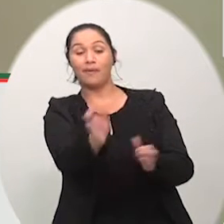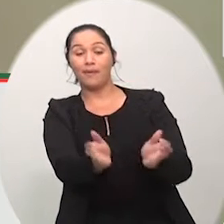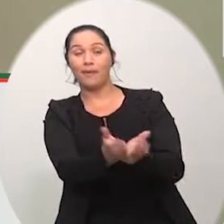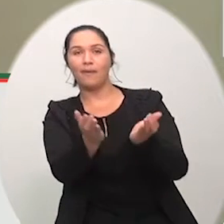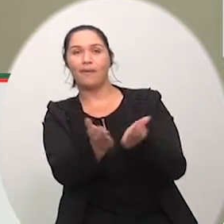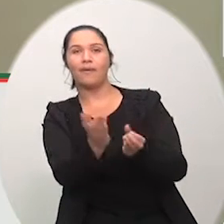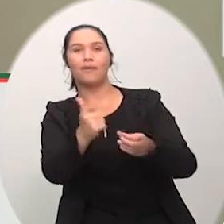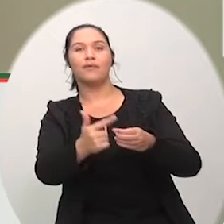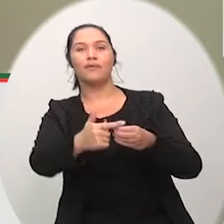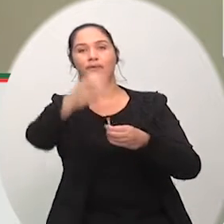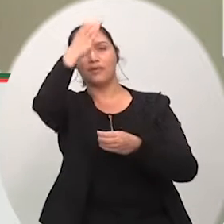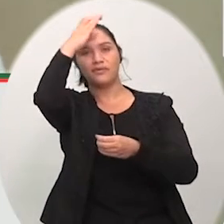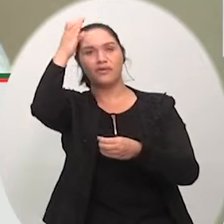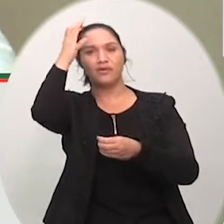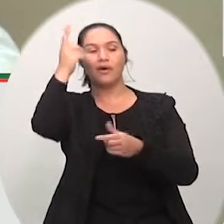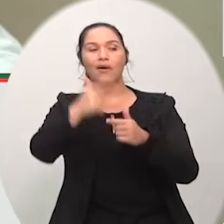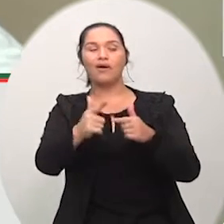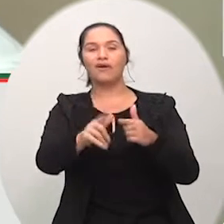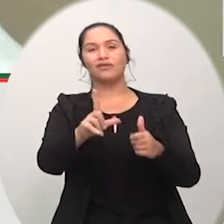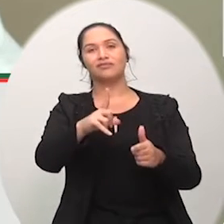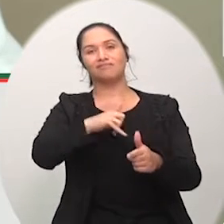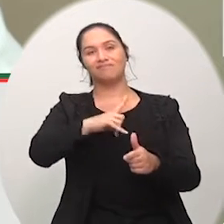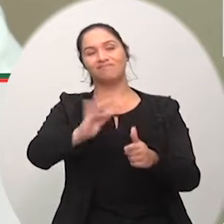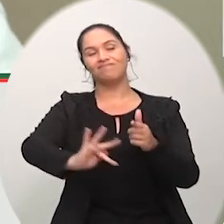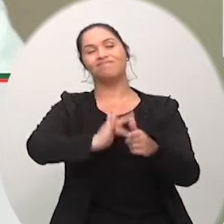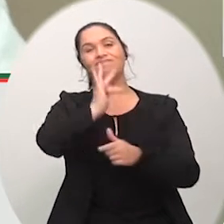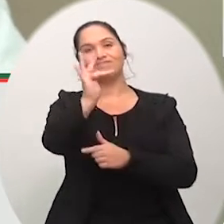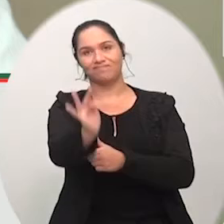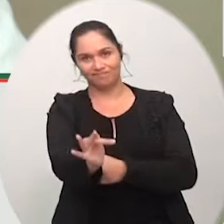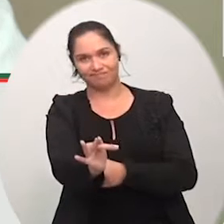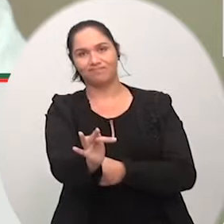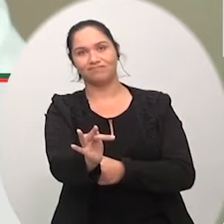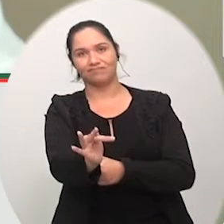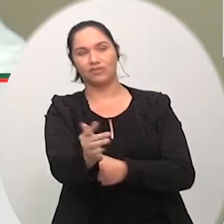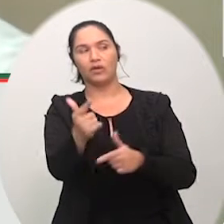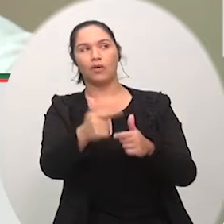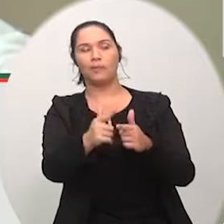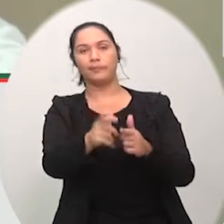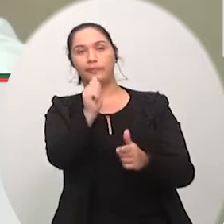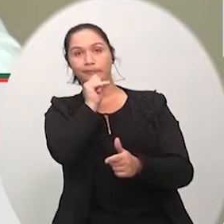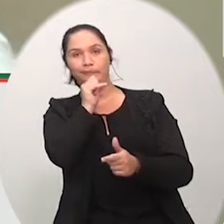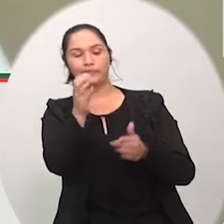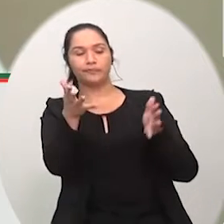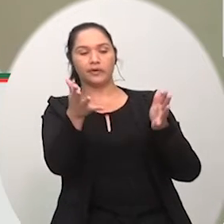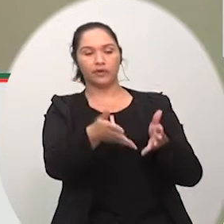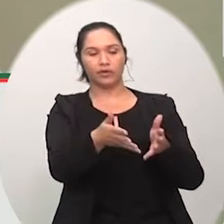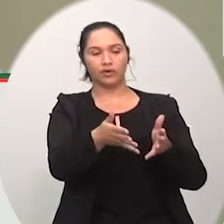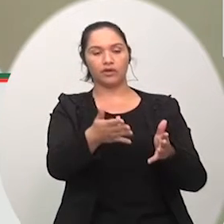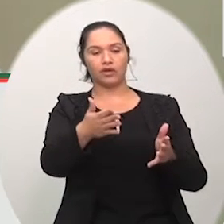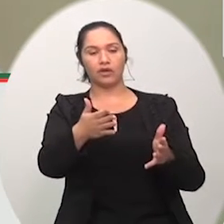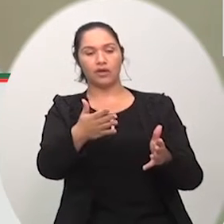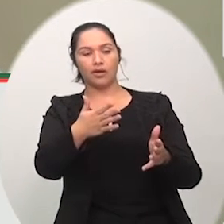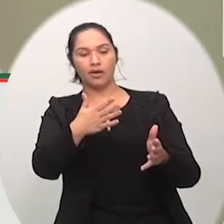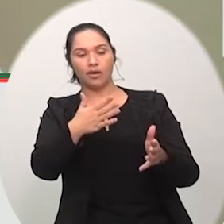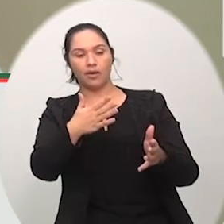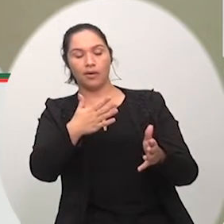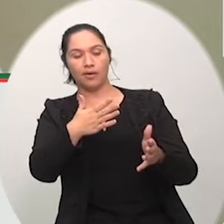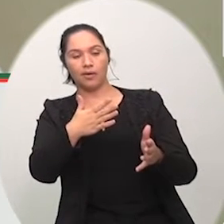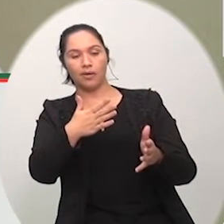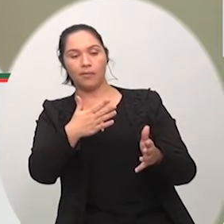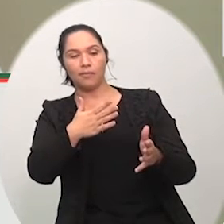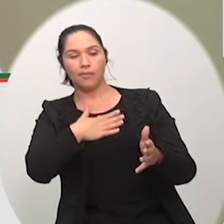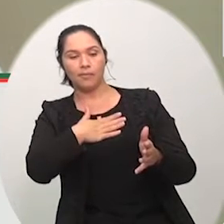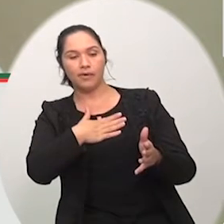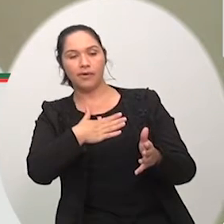hoje, se você pega até um ente querido seu, que vem a falecer, ou coisa parecida, você não consegue entrar dentro do